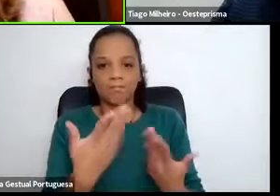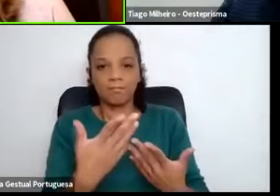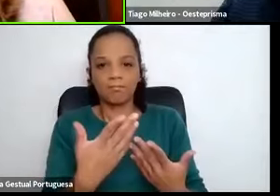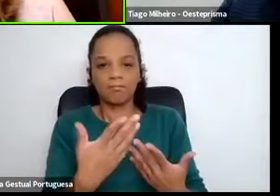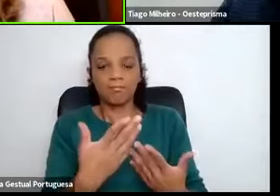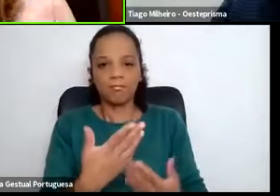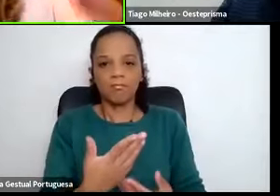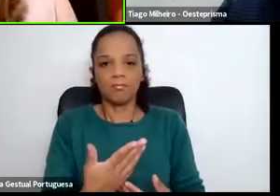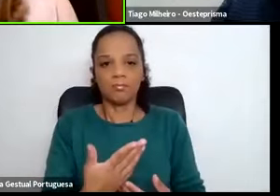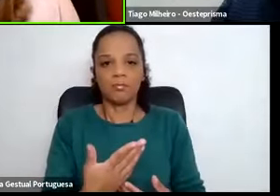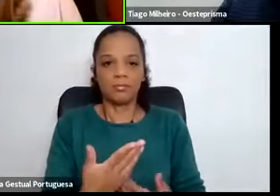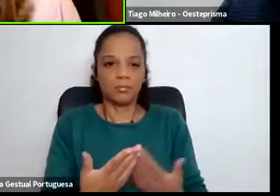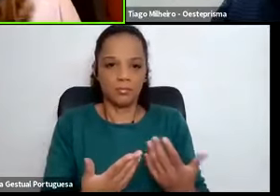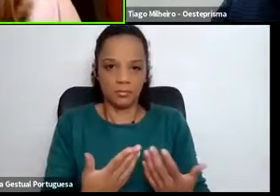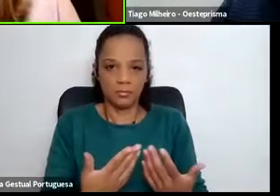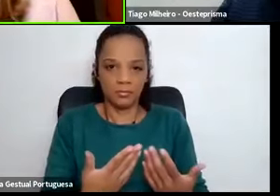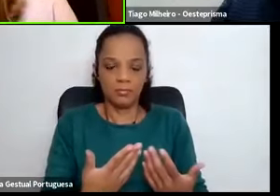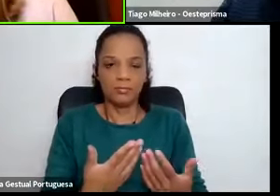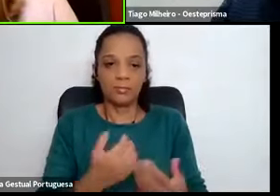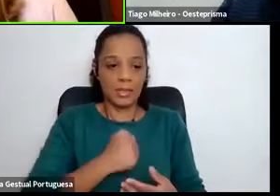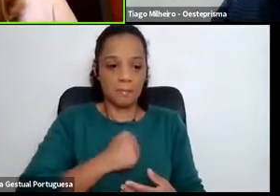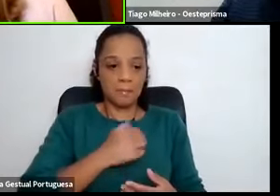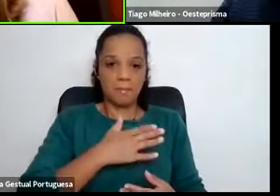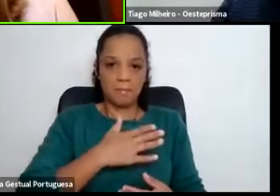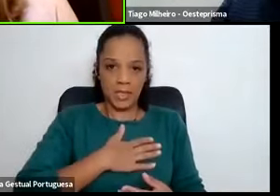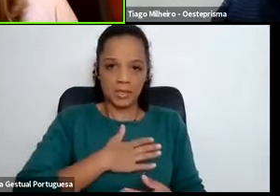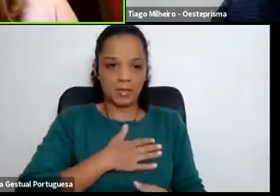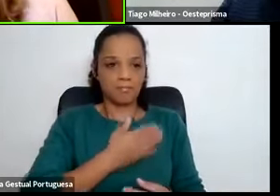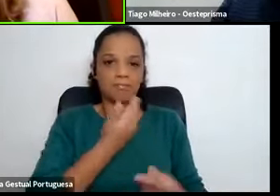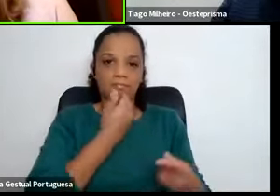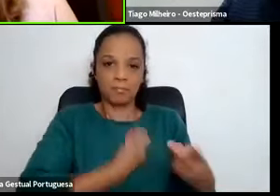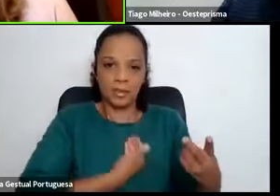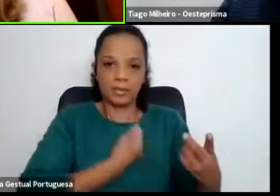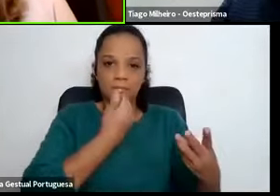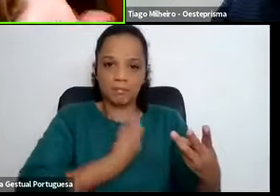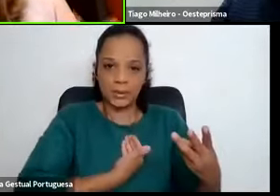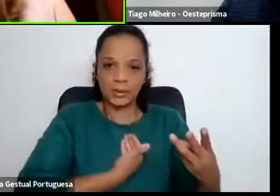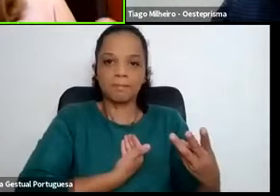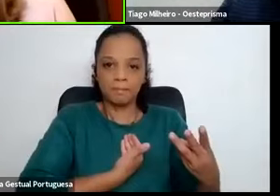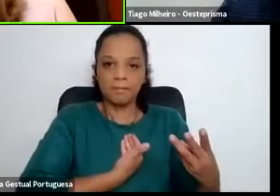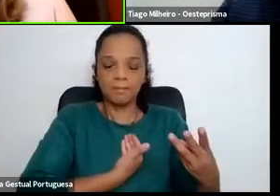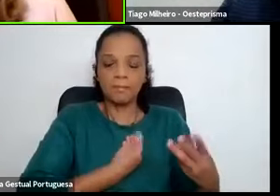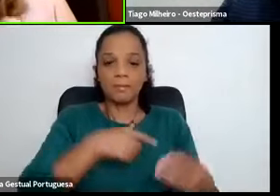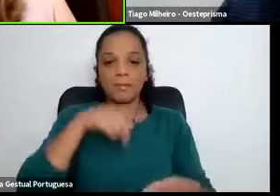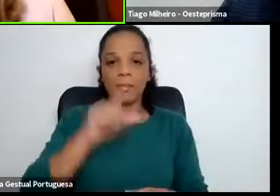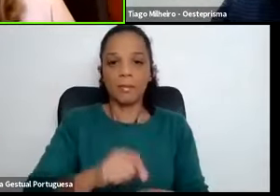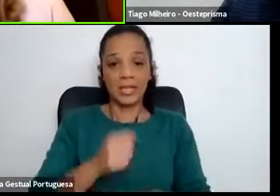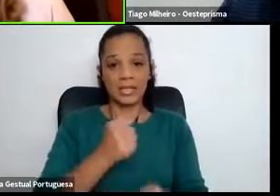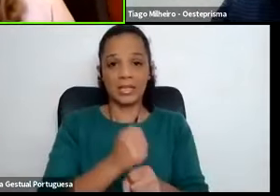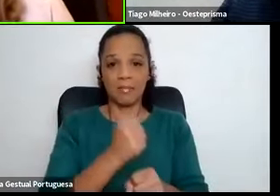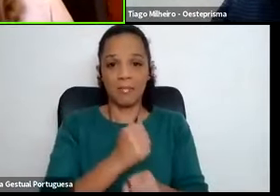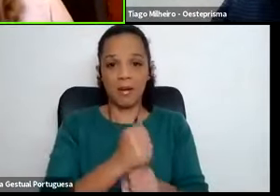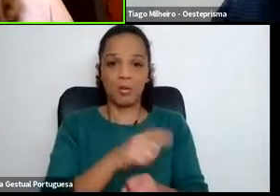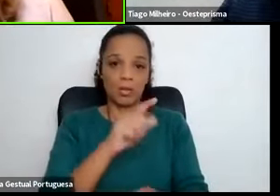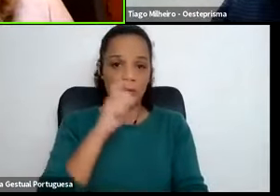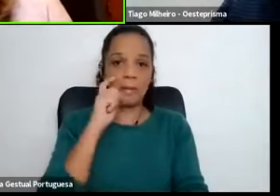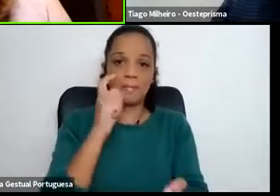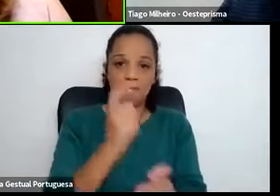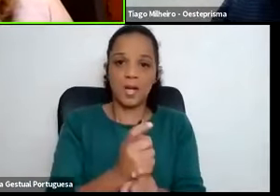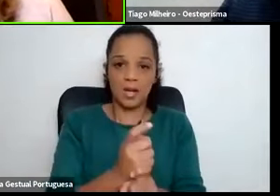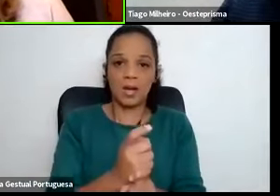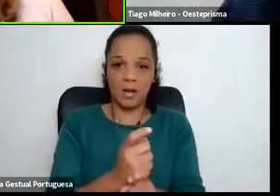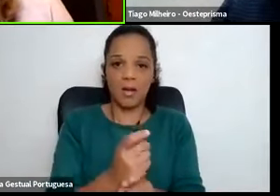os empresários nos pedem, os gestores, e que a própria função também exige, não é?